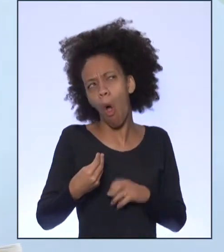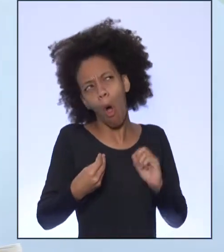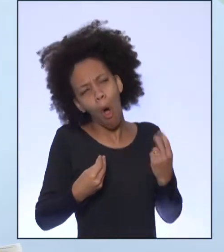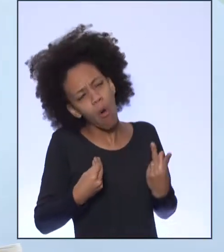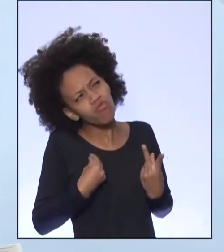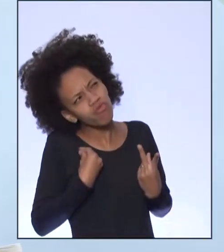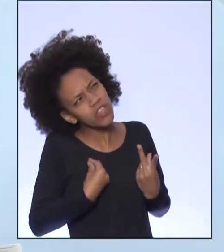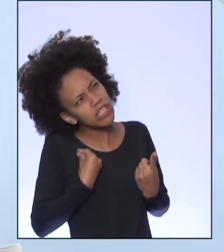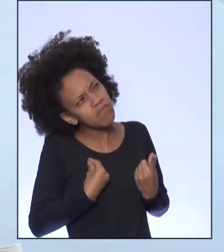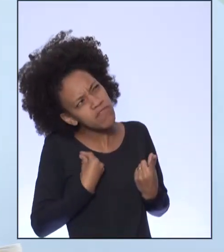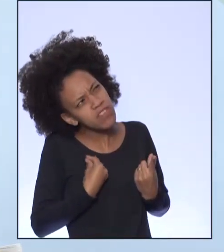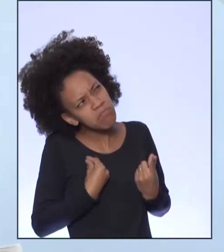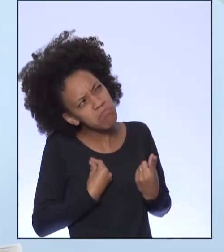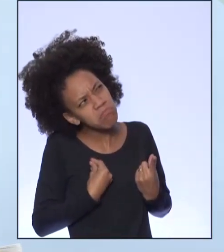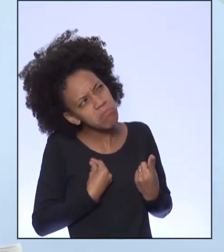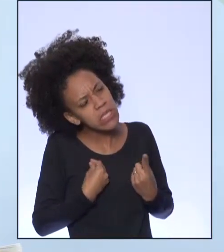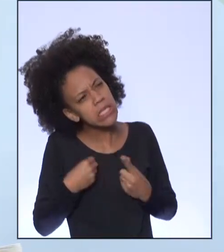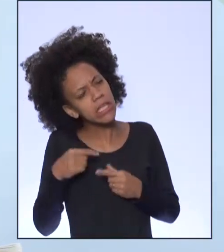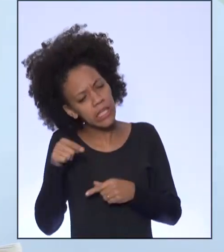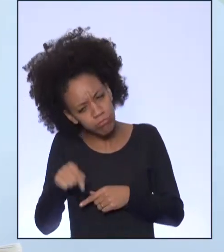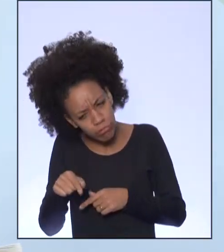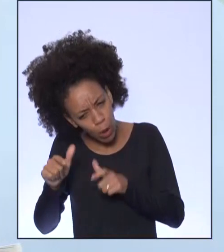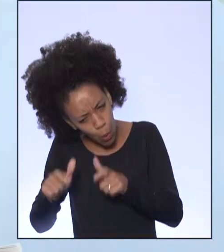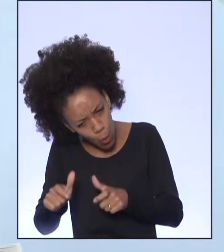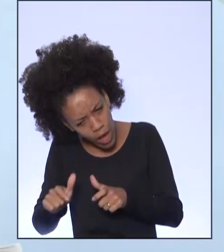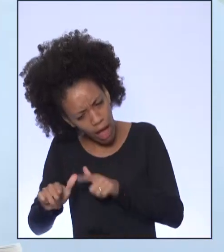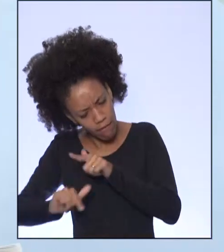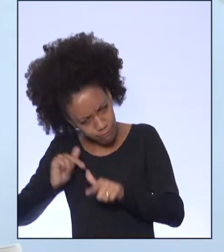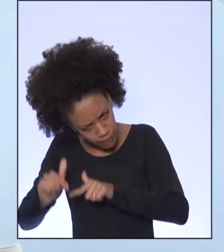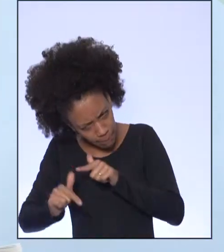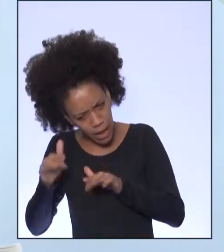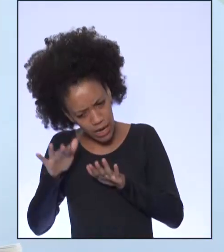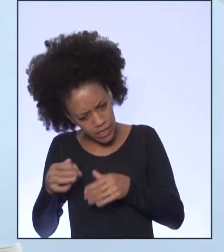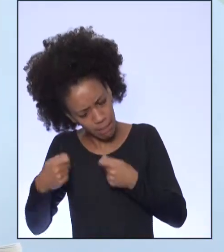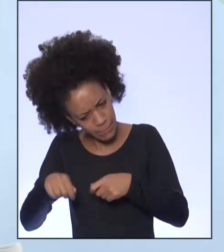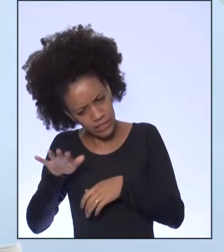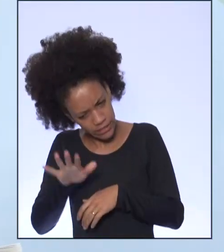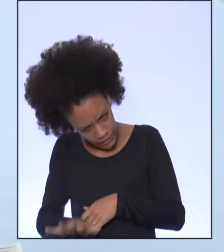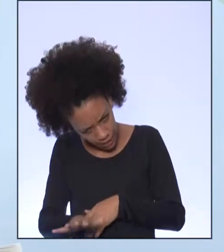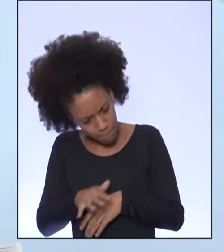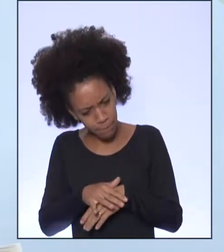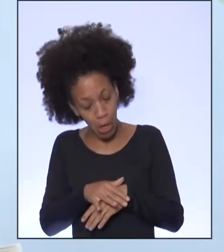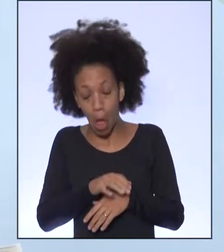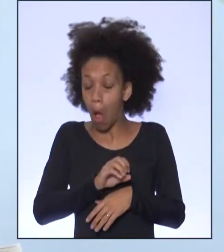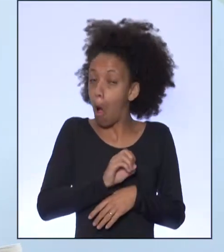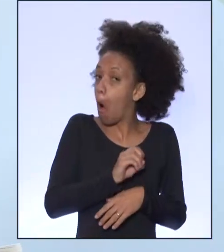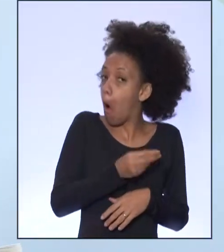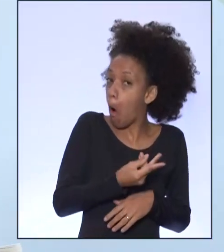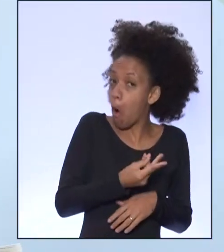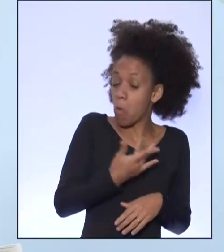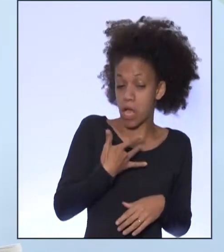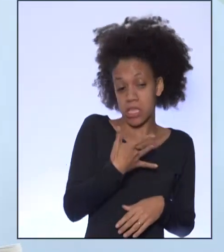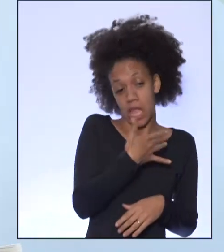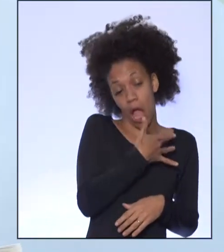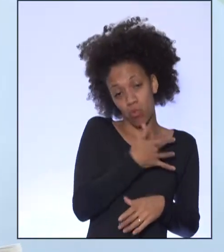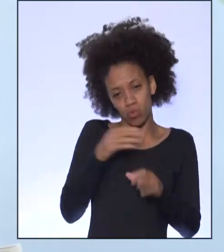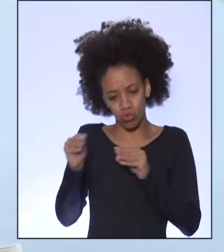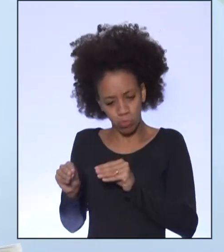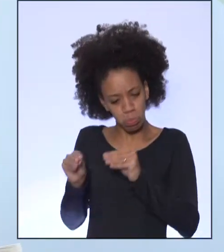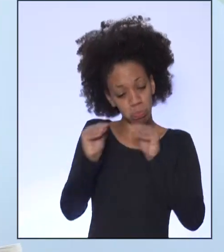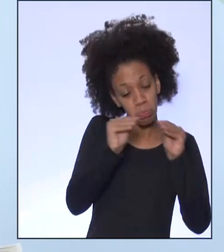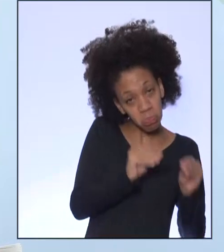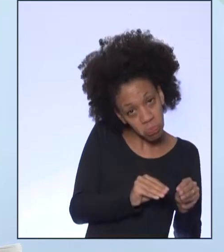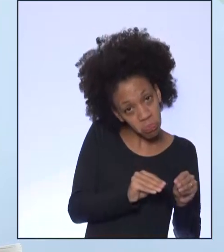precisa de trabalho, o trabalho dele está naquele lugar, ou por uma questão de saúde ele se muda, ou por um